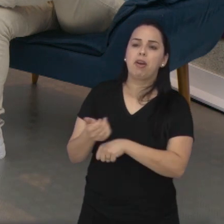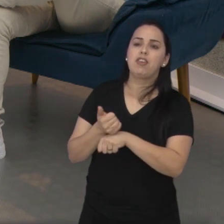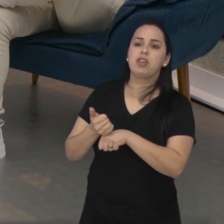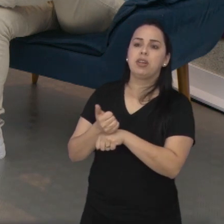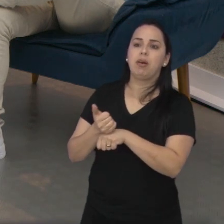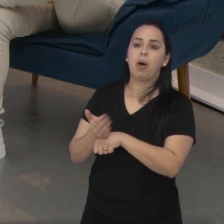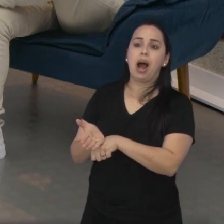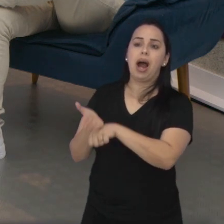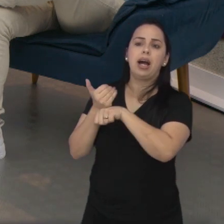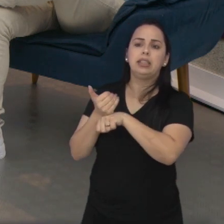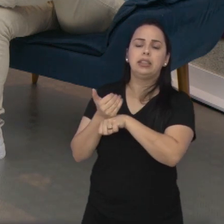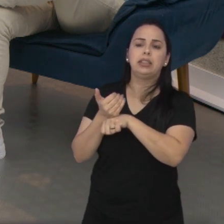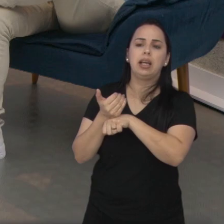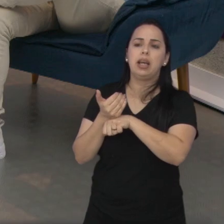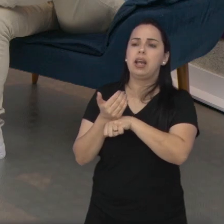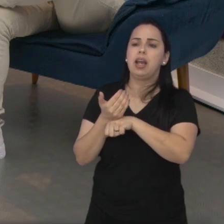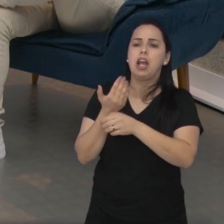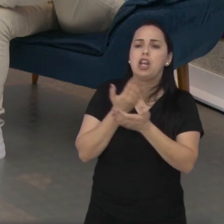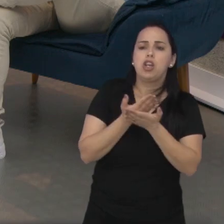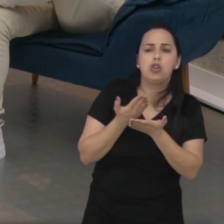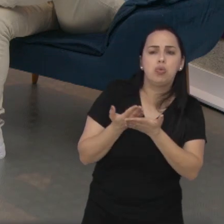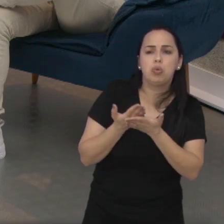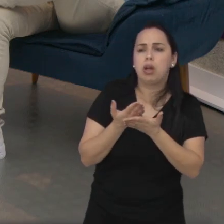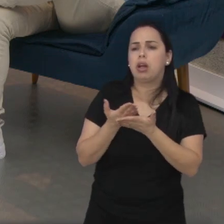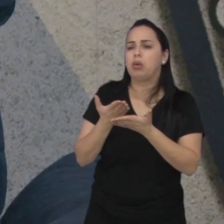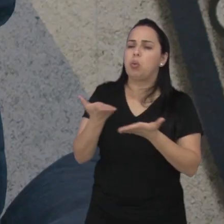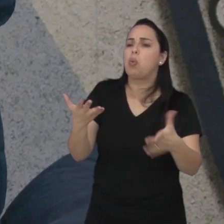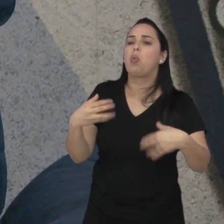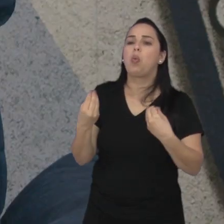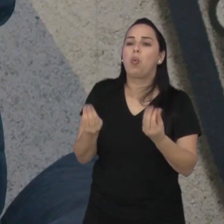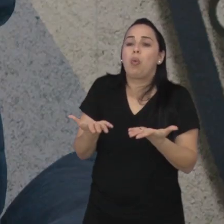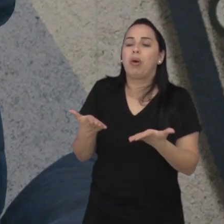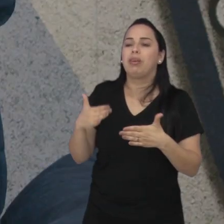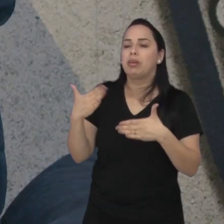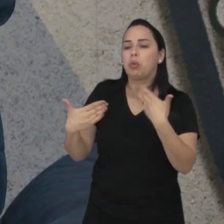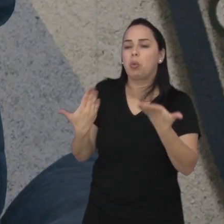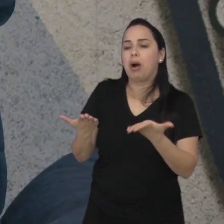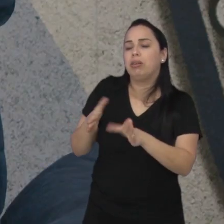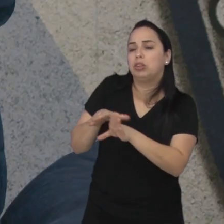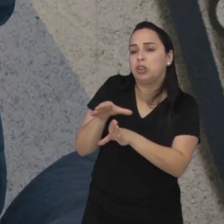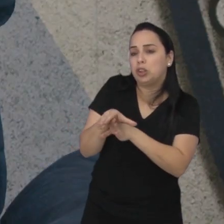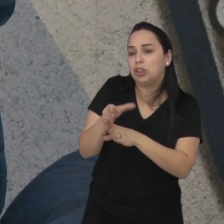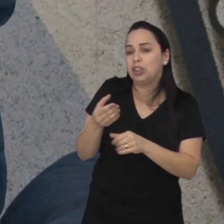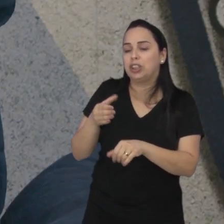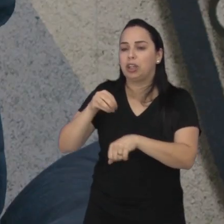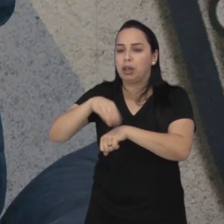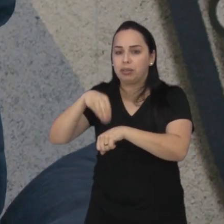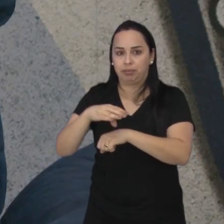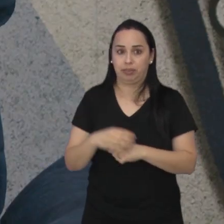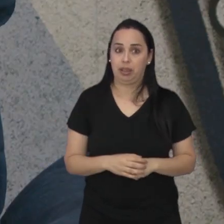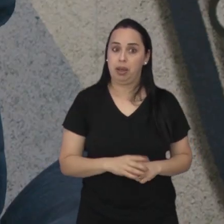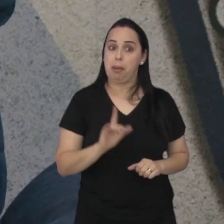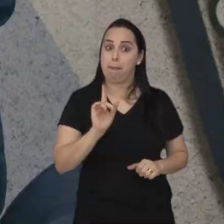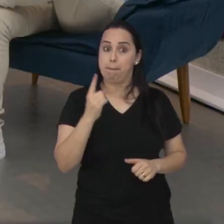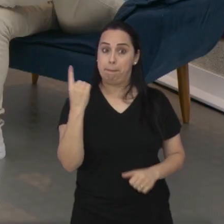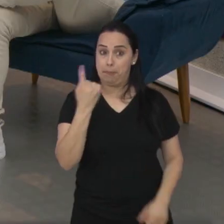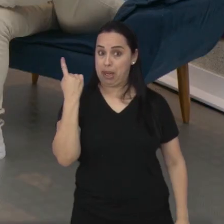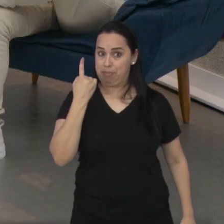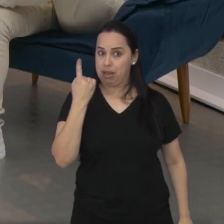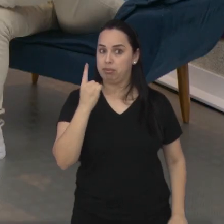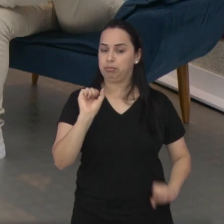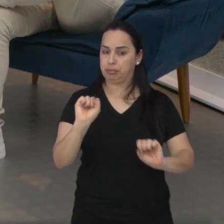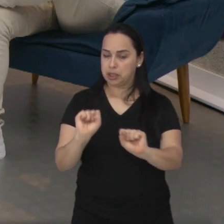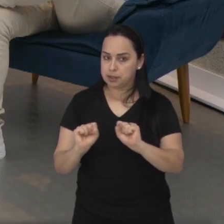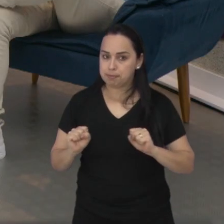profissional, ele pode se preparar para o mercado atual? Qual seria a dica aí? O que ele precisa fazer? Primeiro, ele precisa ter